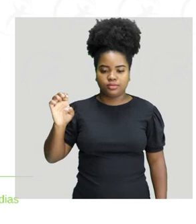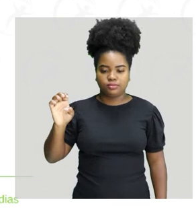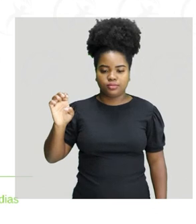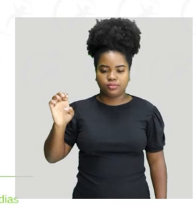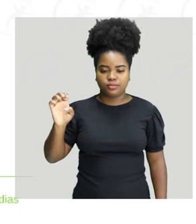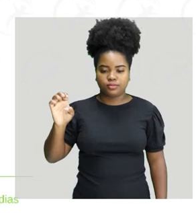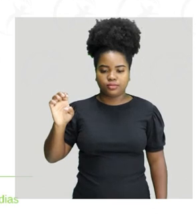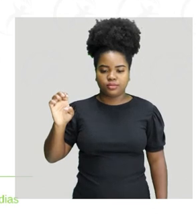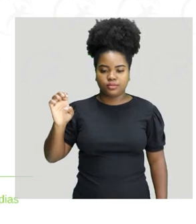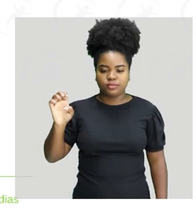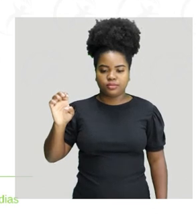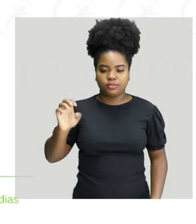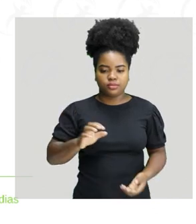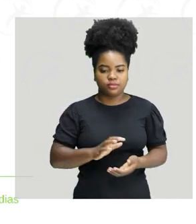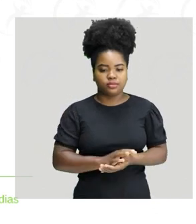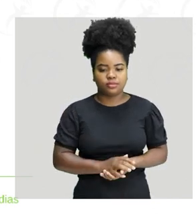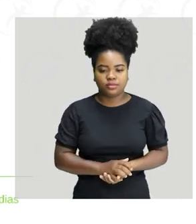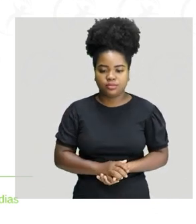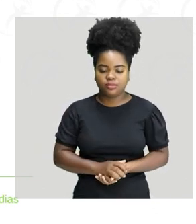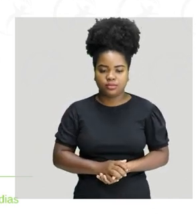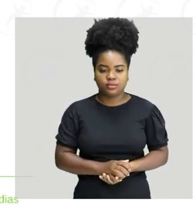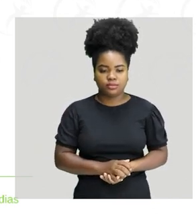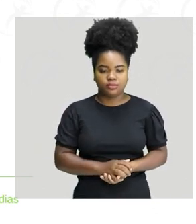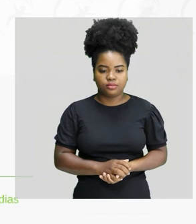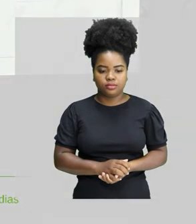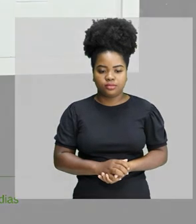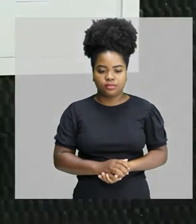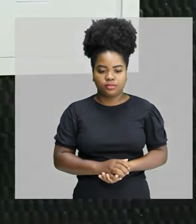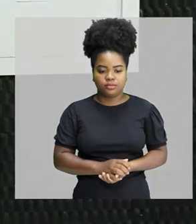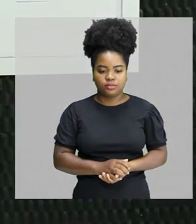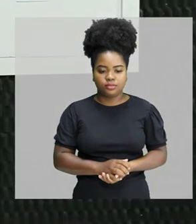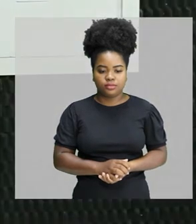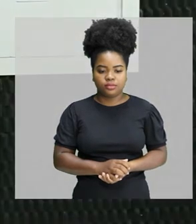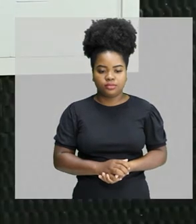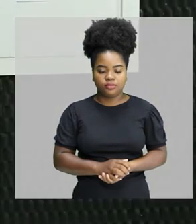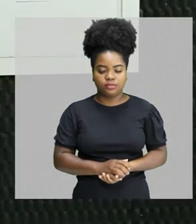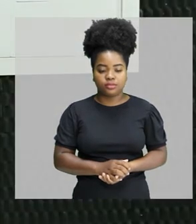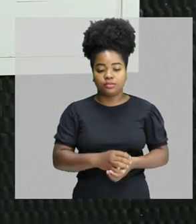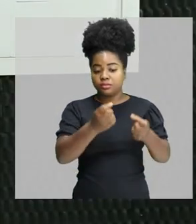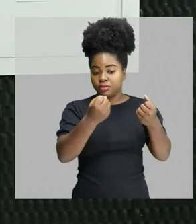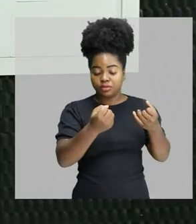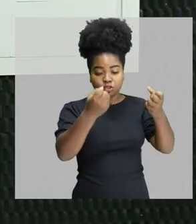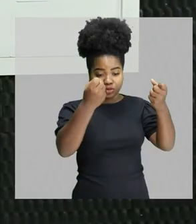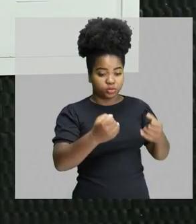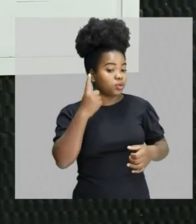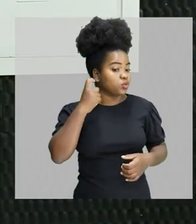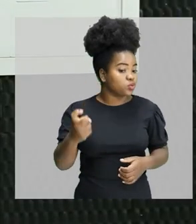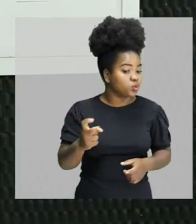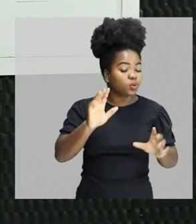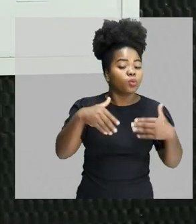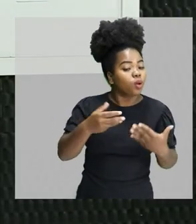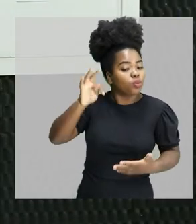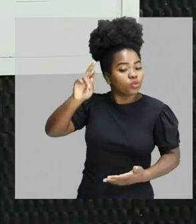e quem o observa. Então vamos lá. Estamos falando de som que é o trovão.